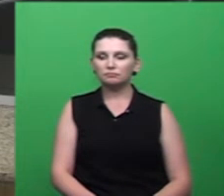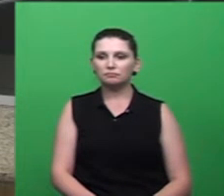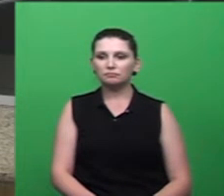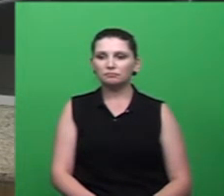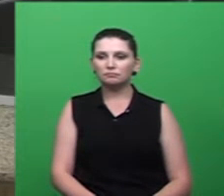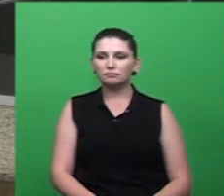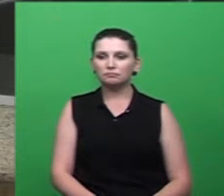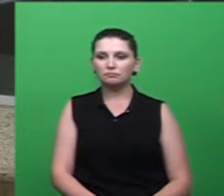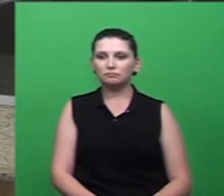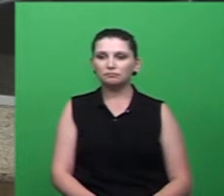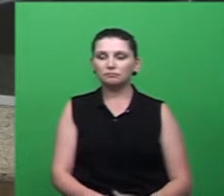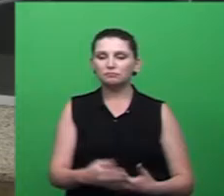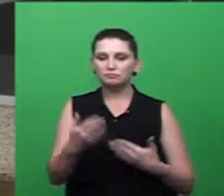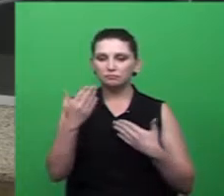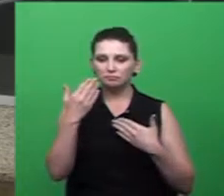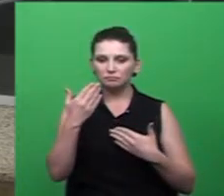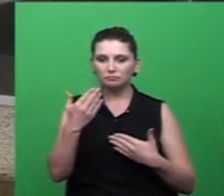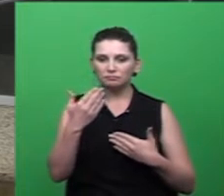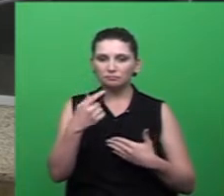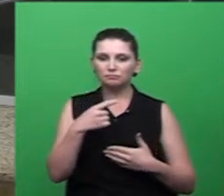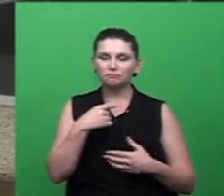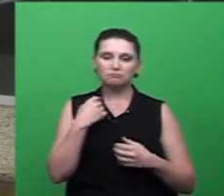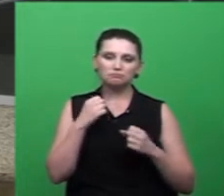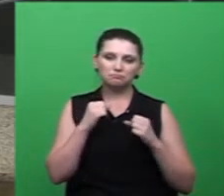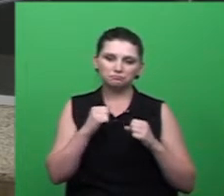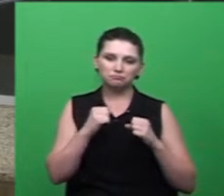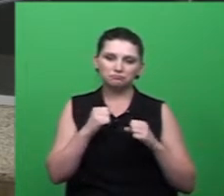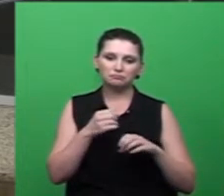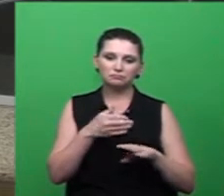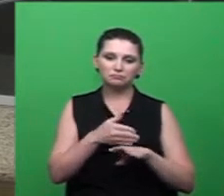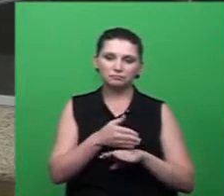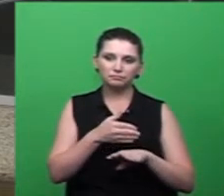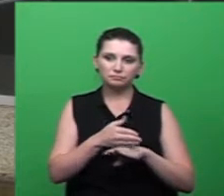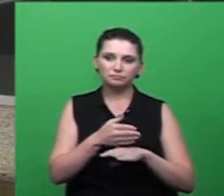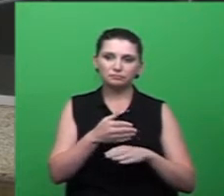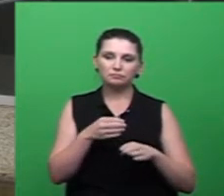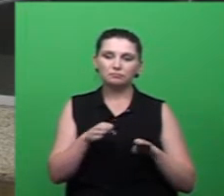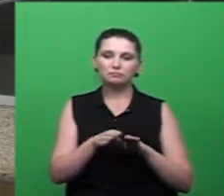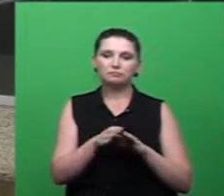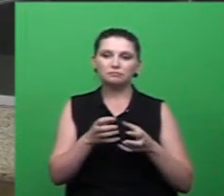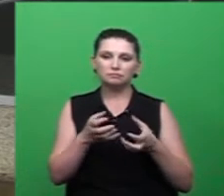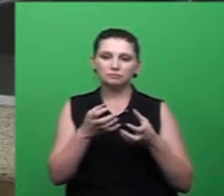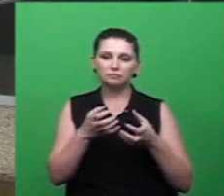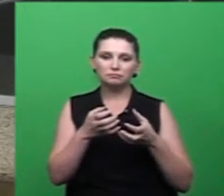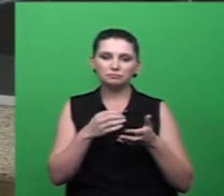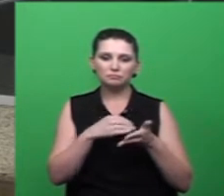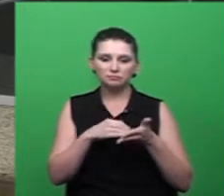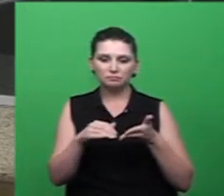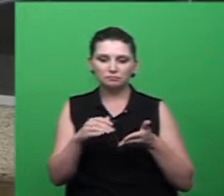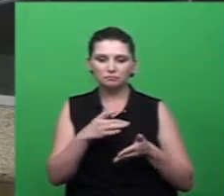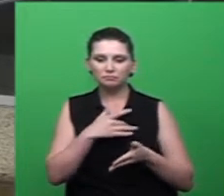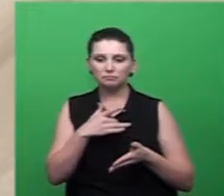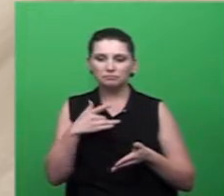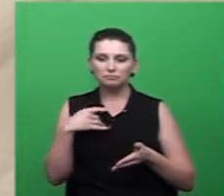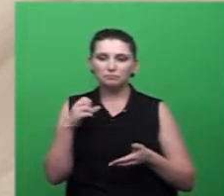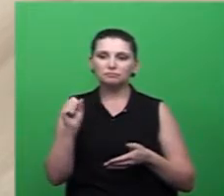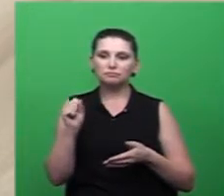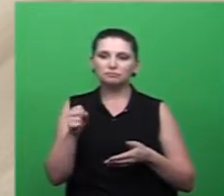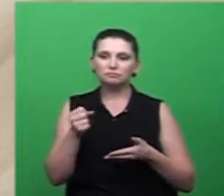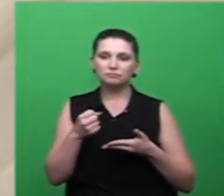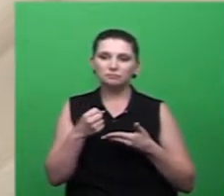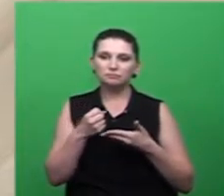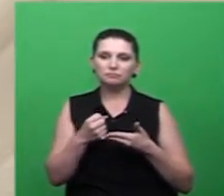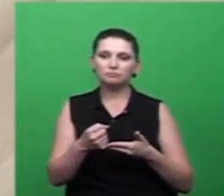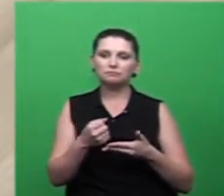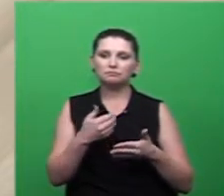agradeço também a oportunidade e gostaria de deixar a vigilância em saúde então também à disposição dos senhores para